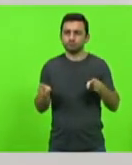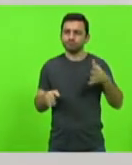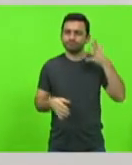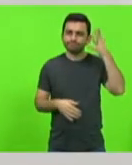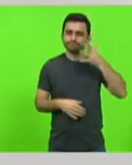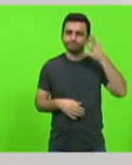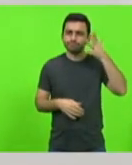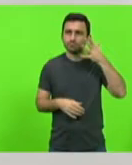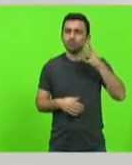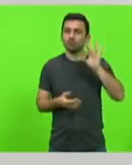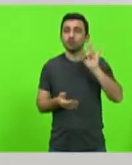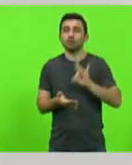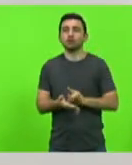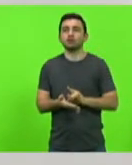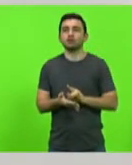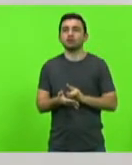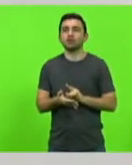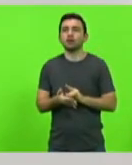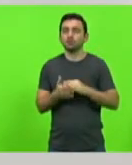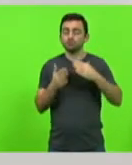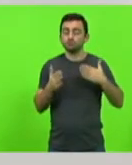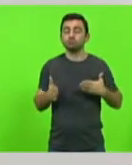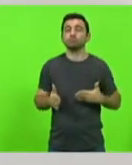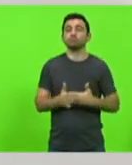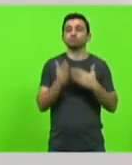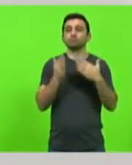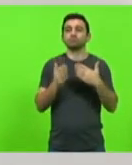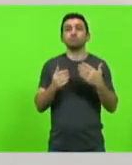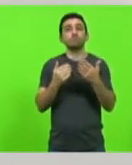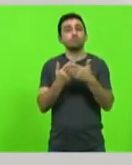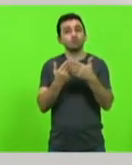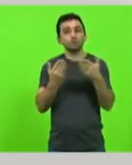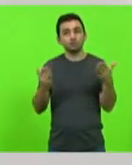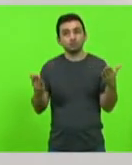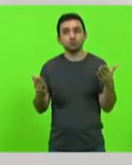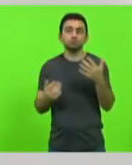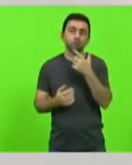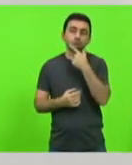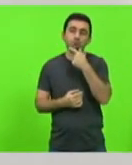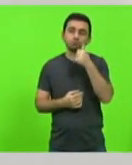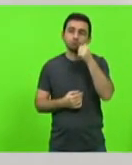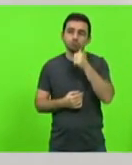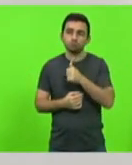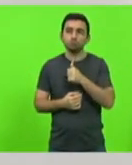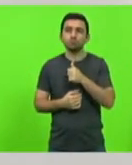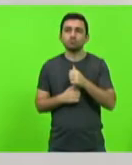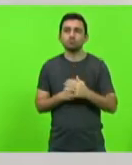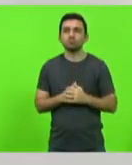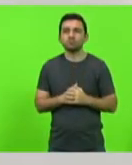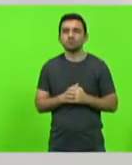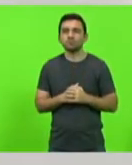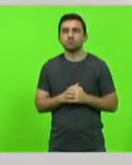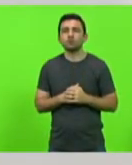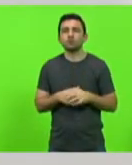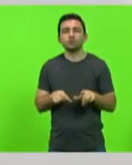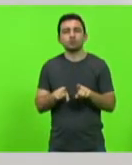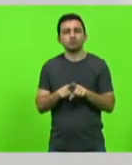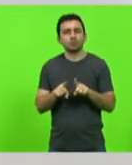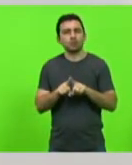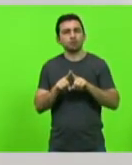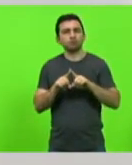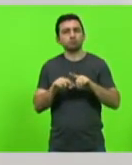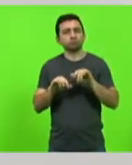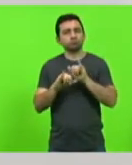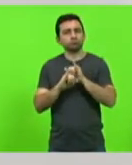é para, de fato, impactar aos senhores e senhoras, mas conclamar a todos